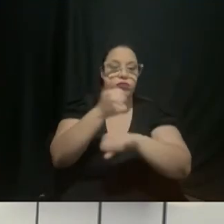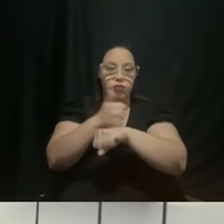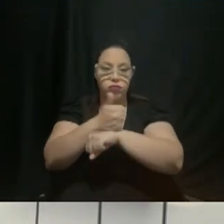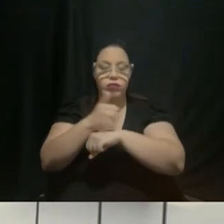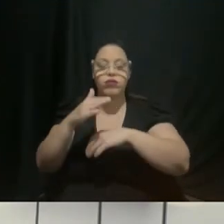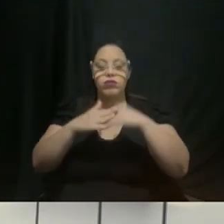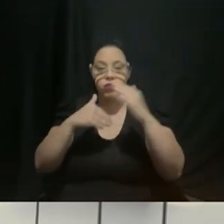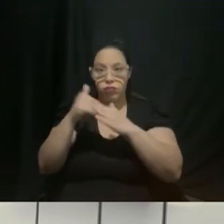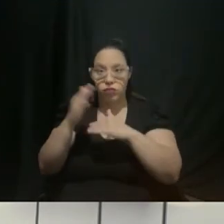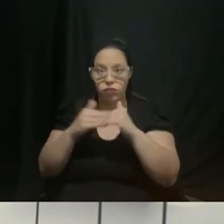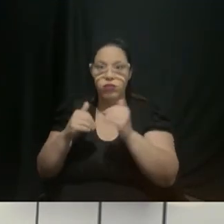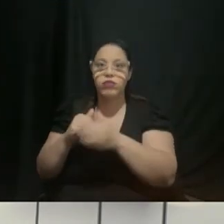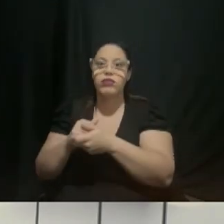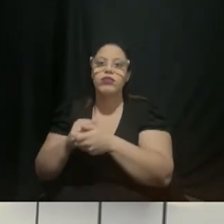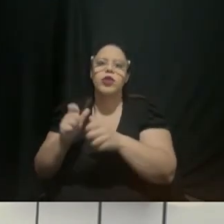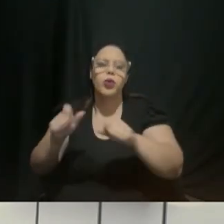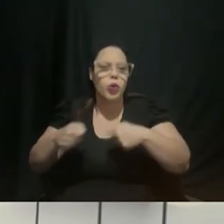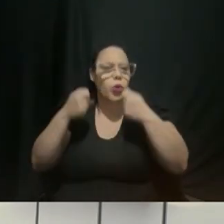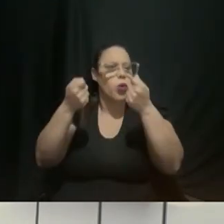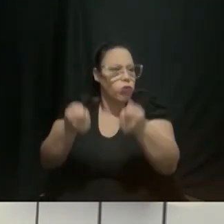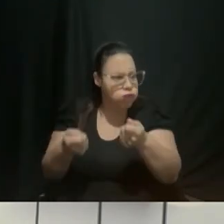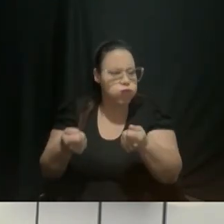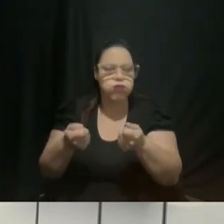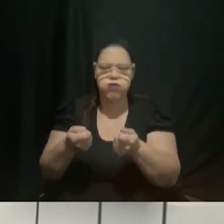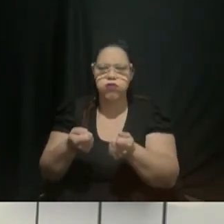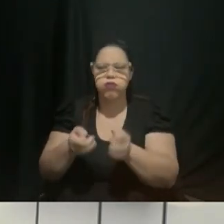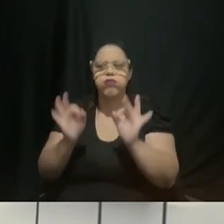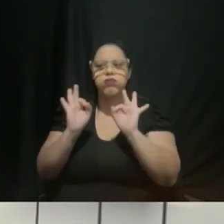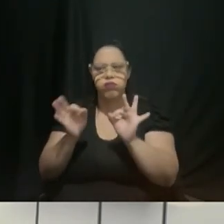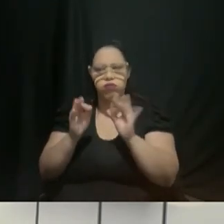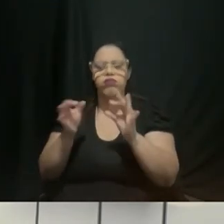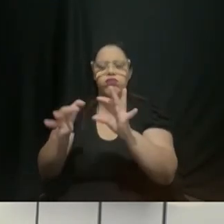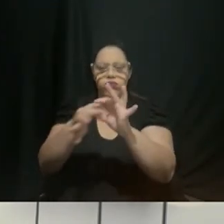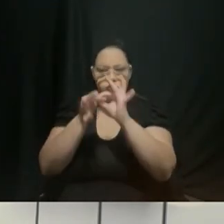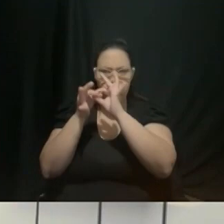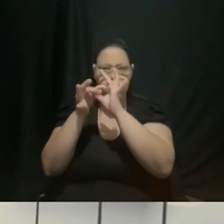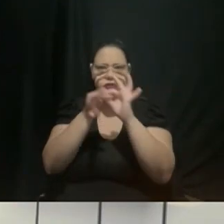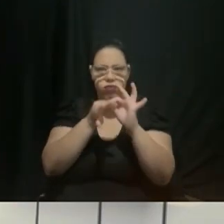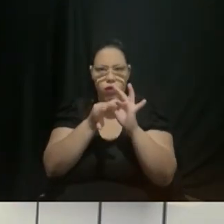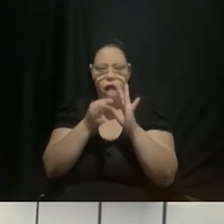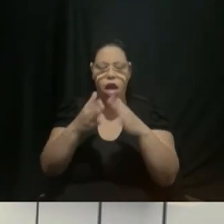e campanhas sejam combinadas e mais abrangentes